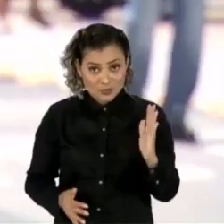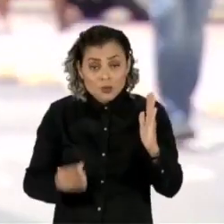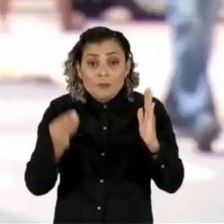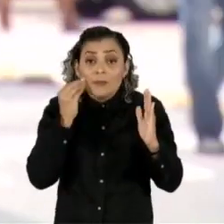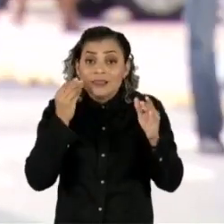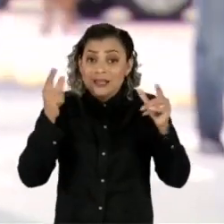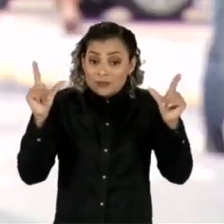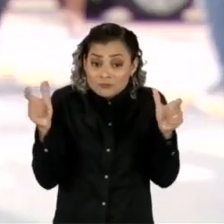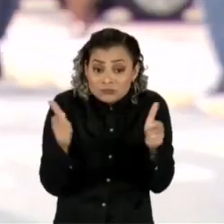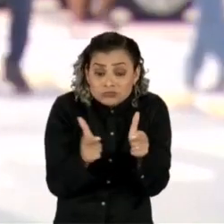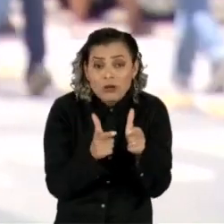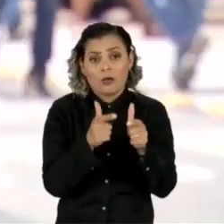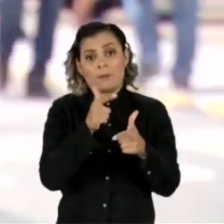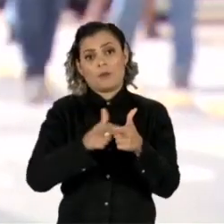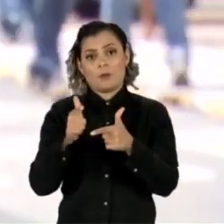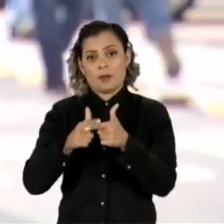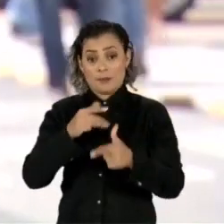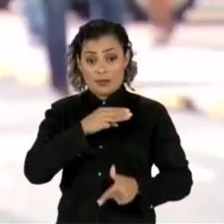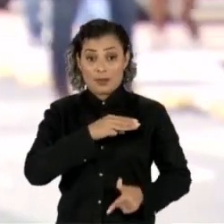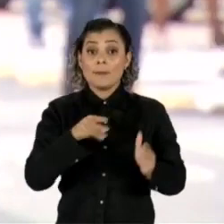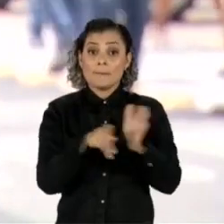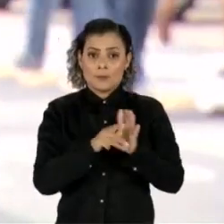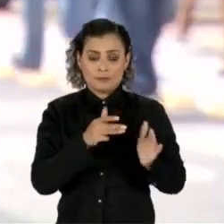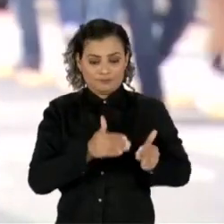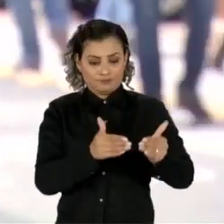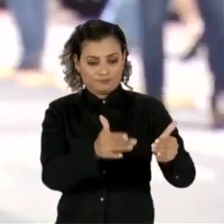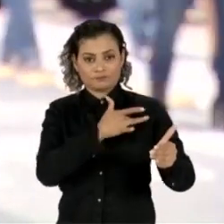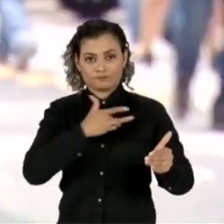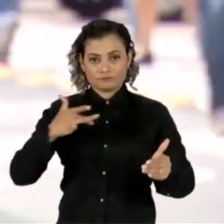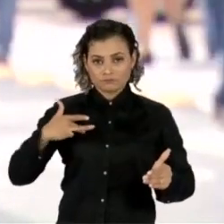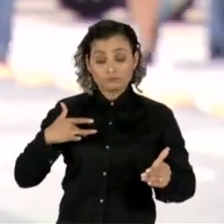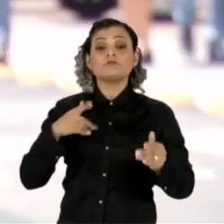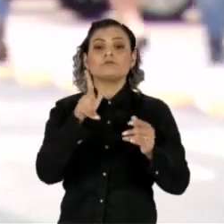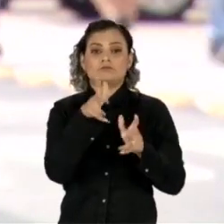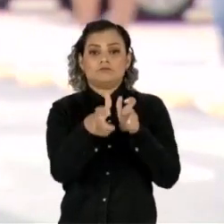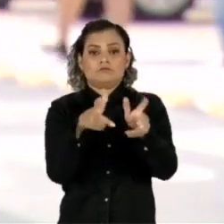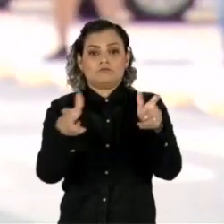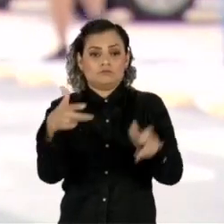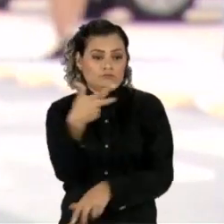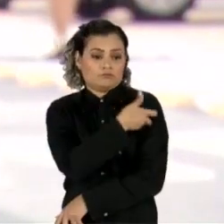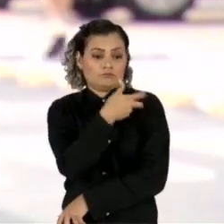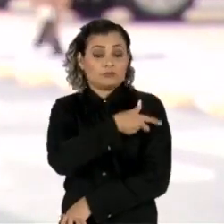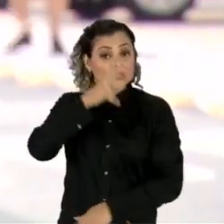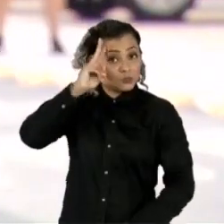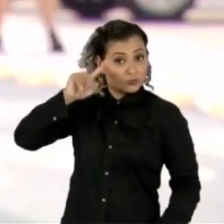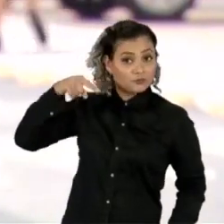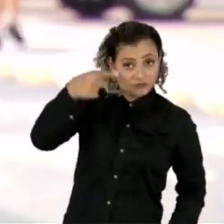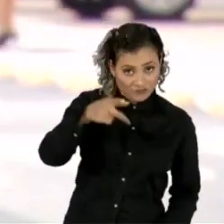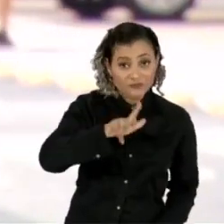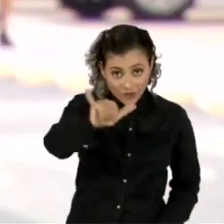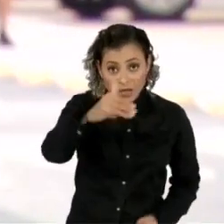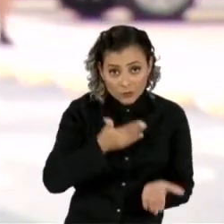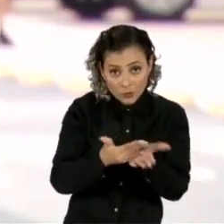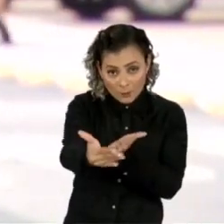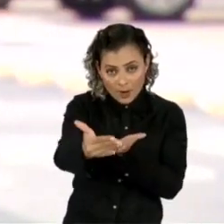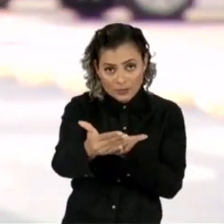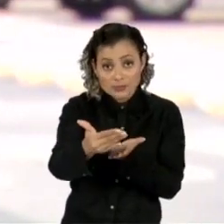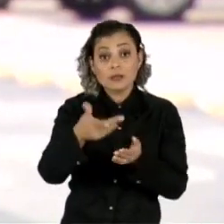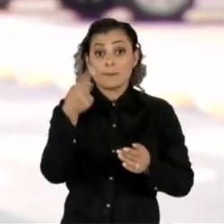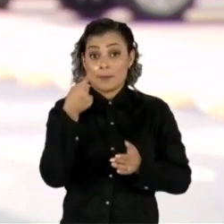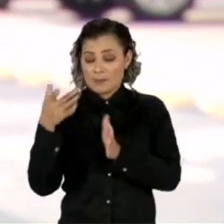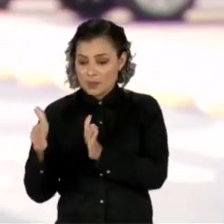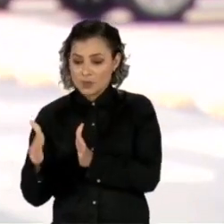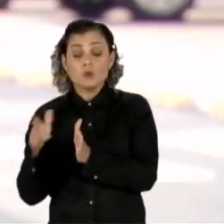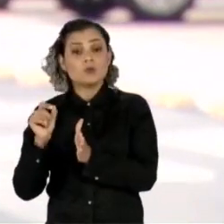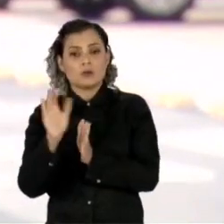diminuir o problema no país, o Ministério da Saúde iniciará uma campanha nacional de vacinação a partir da próxima segunda-feira. Na primeira etapa, o